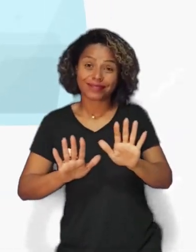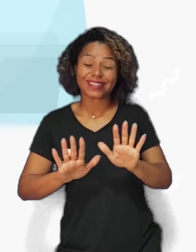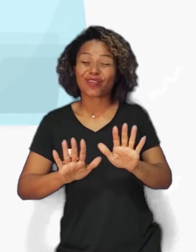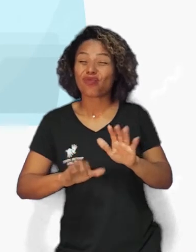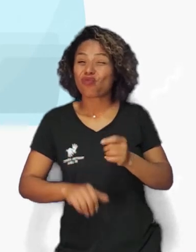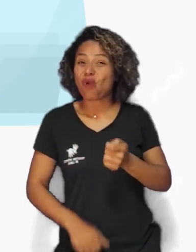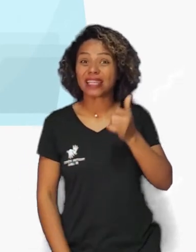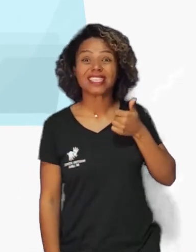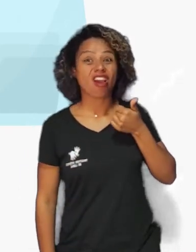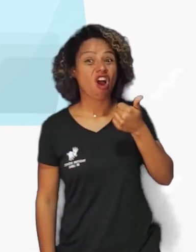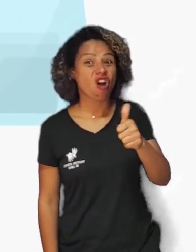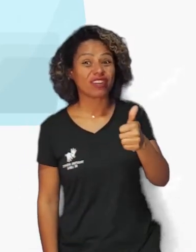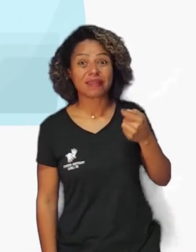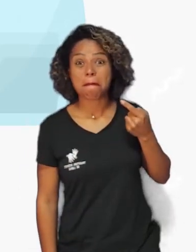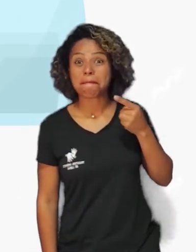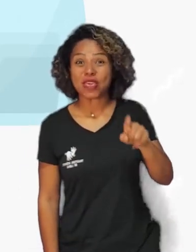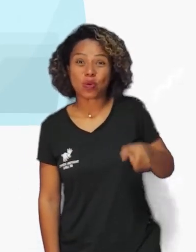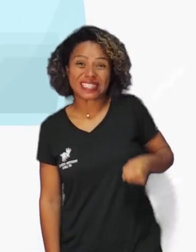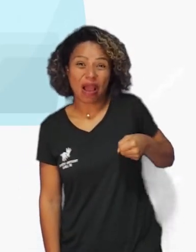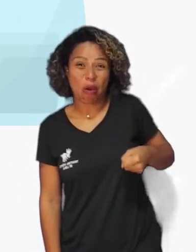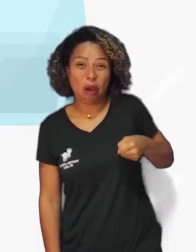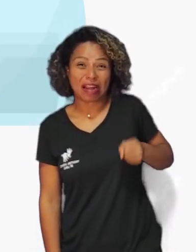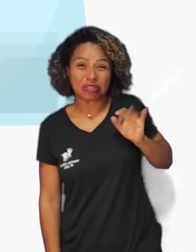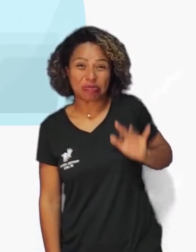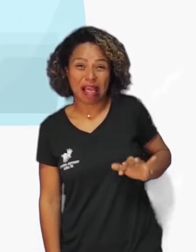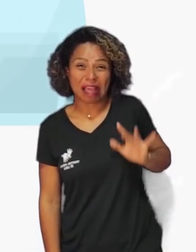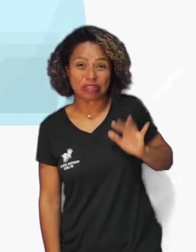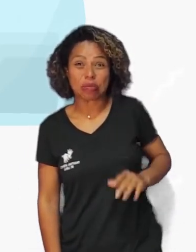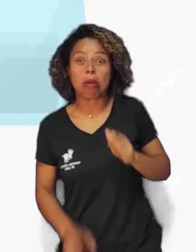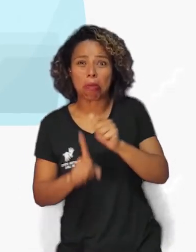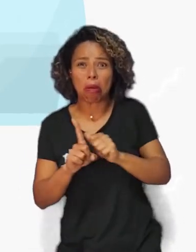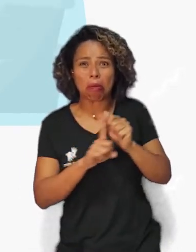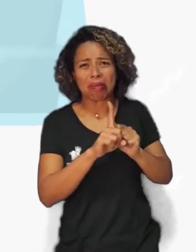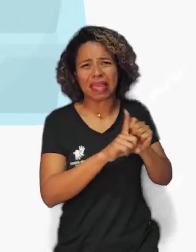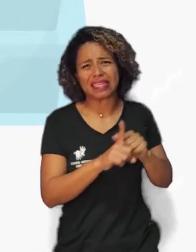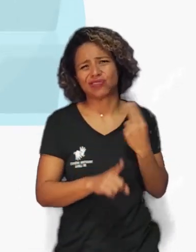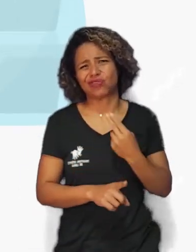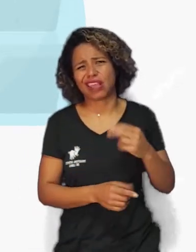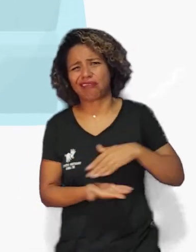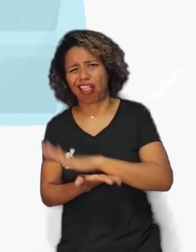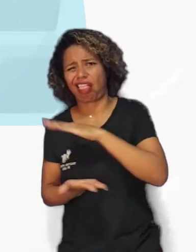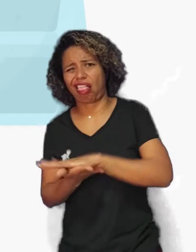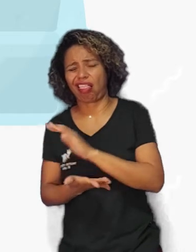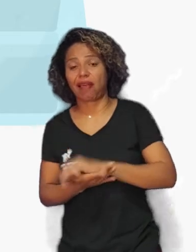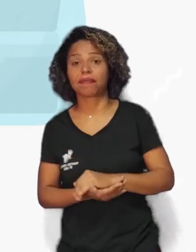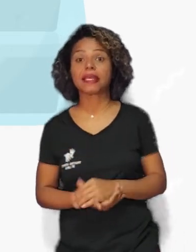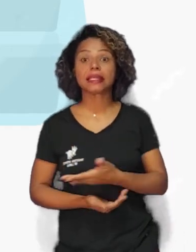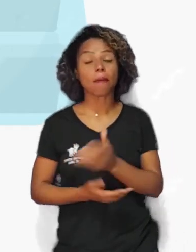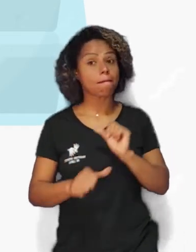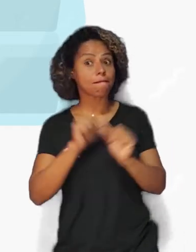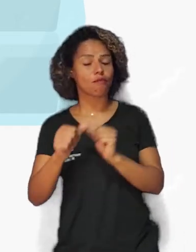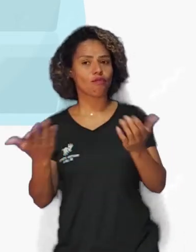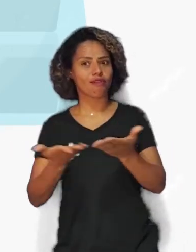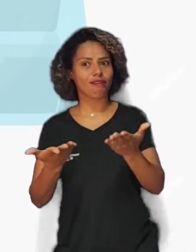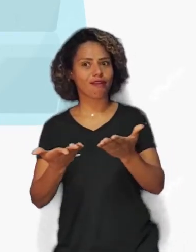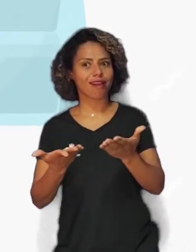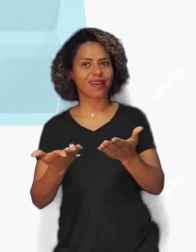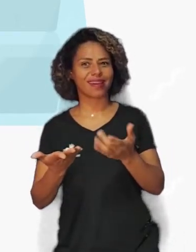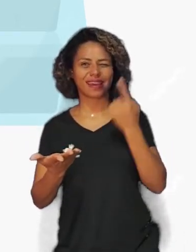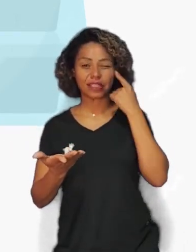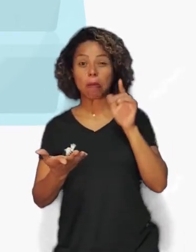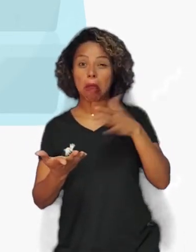Quase 11.600 sacolas por mês. Com a mudança, esse número deve cair pela metade.